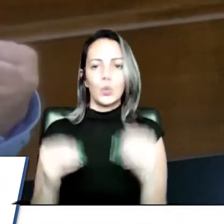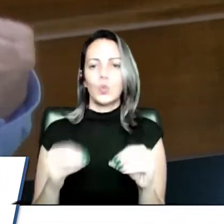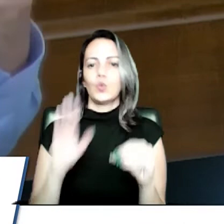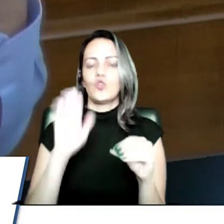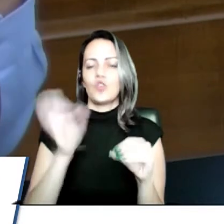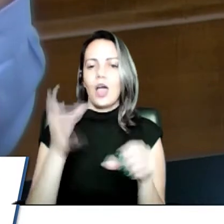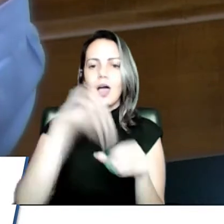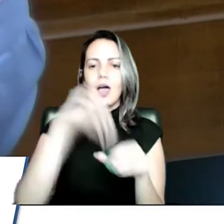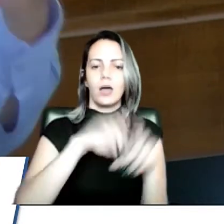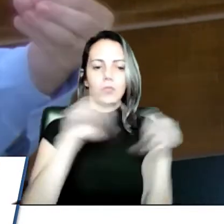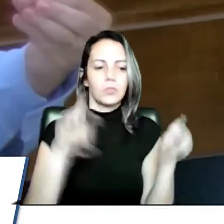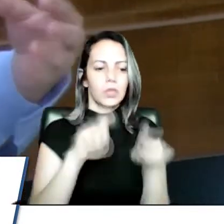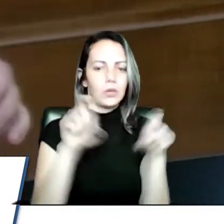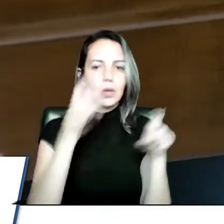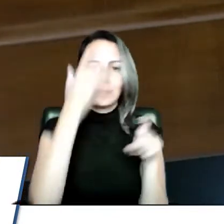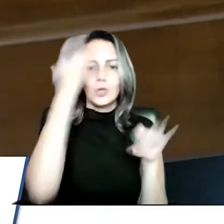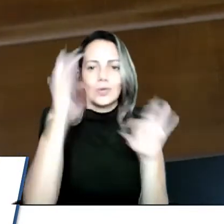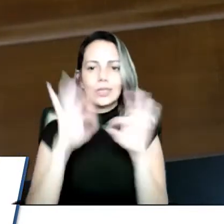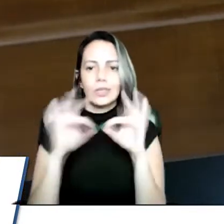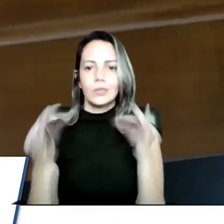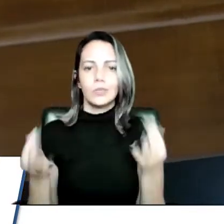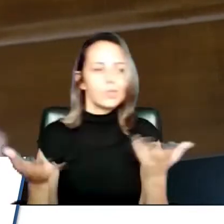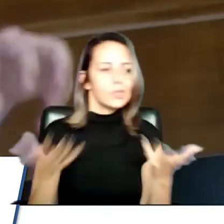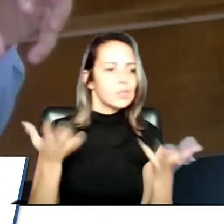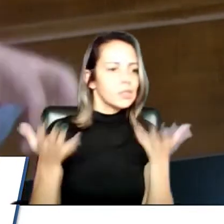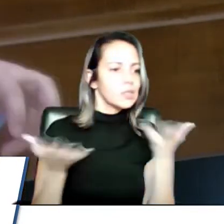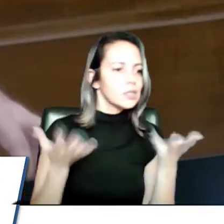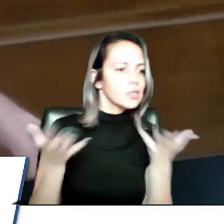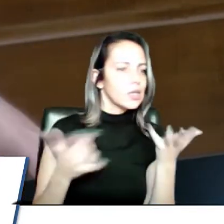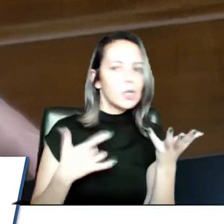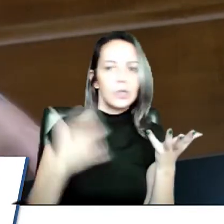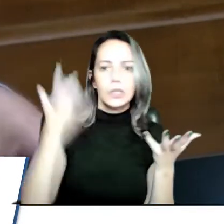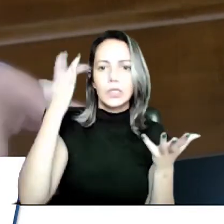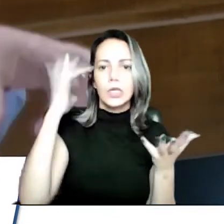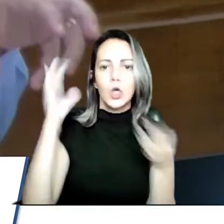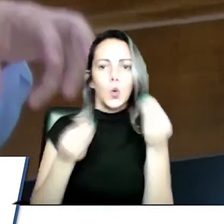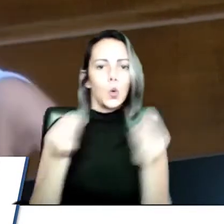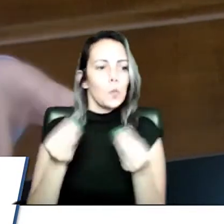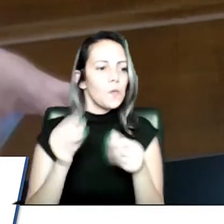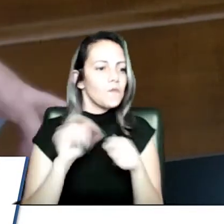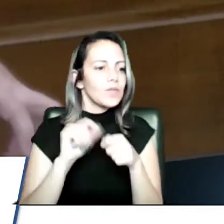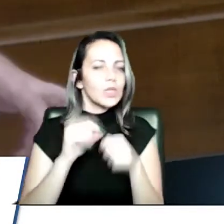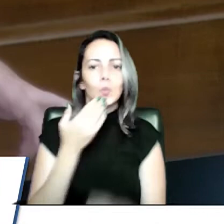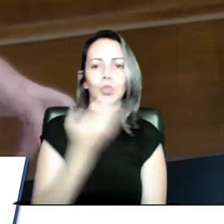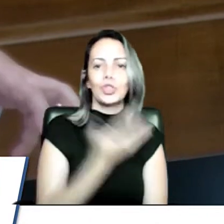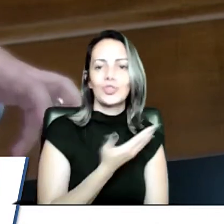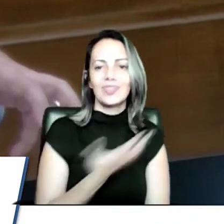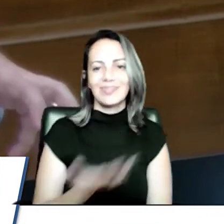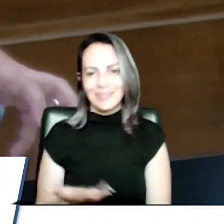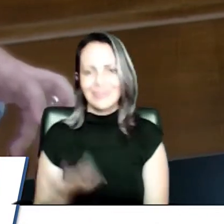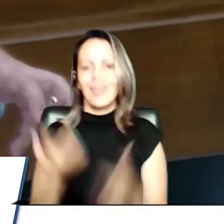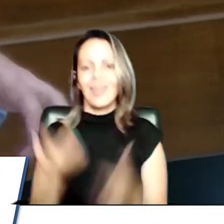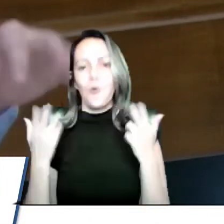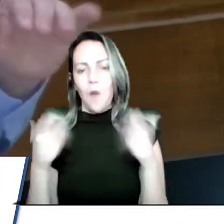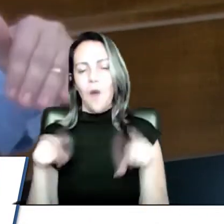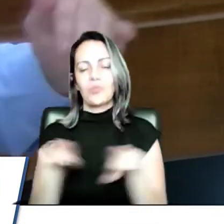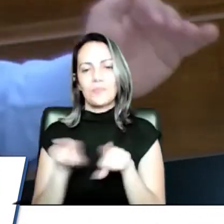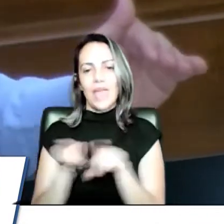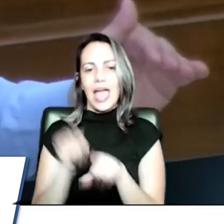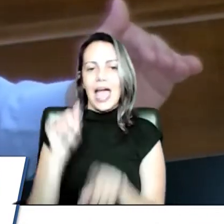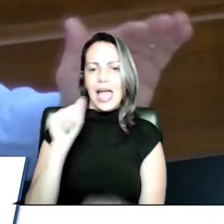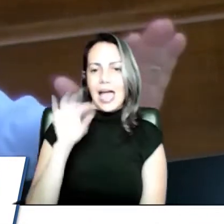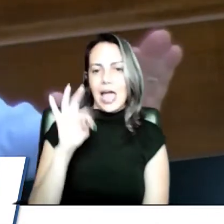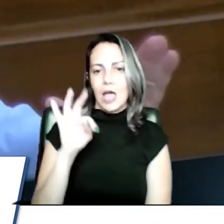conseguem concluir o pedido. Da mesma maneira, são essas autuações. Isso